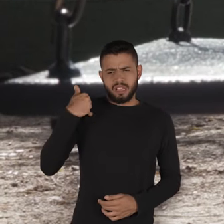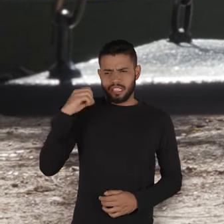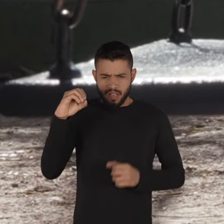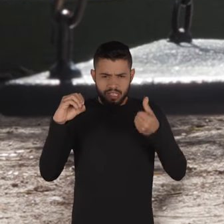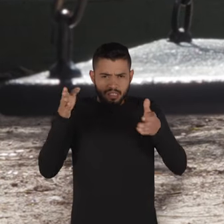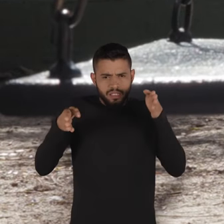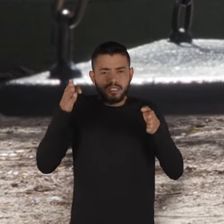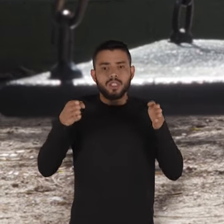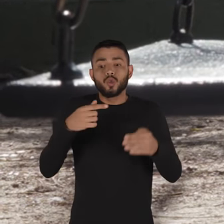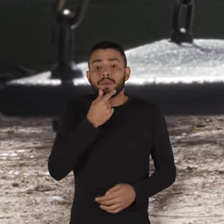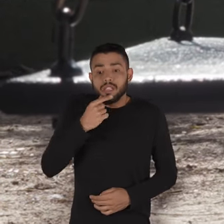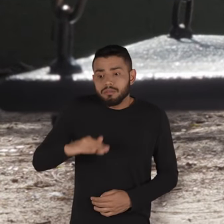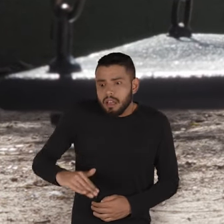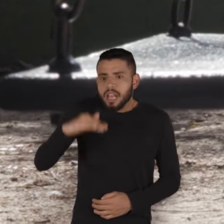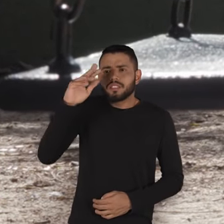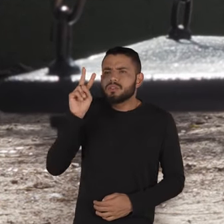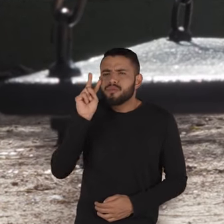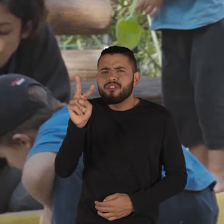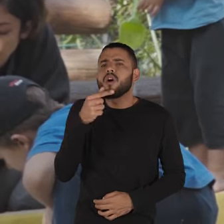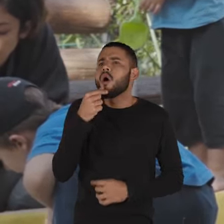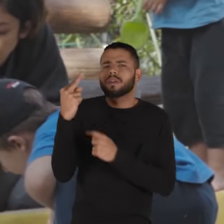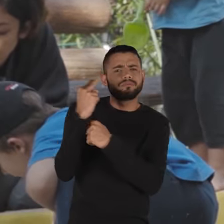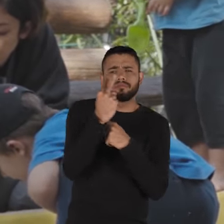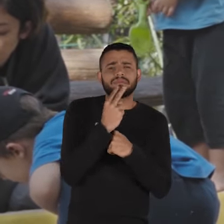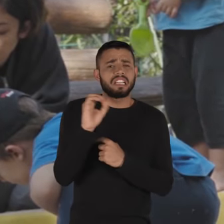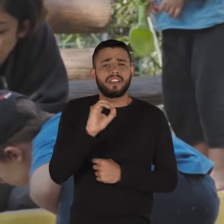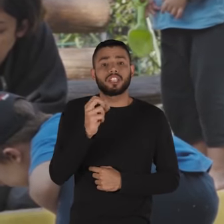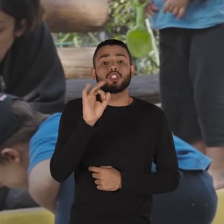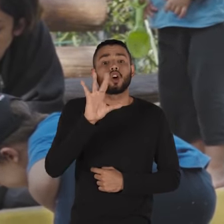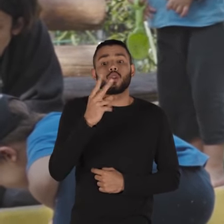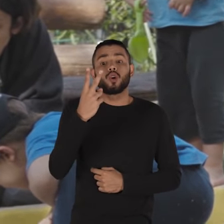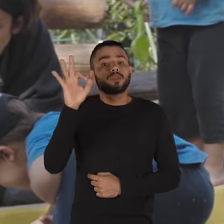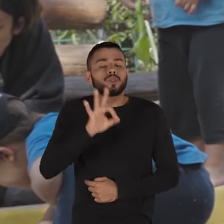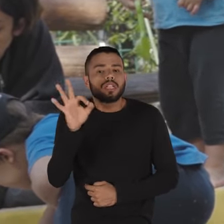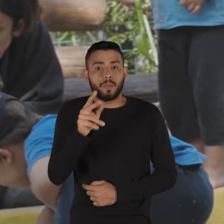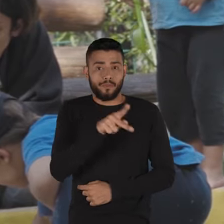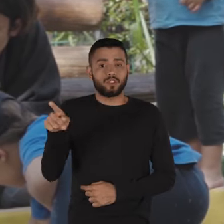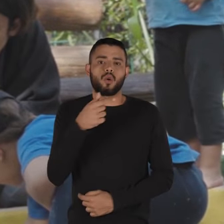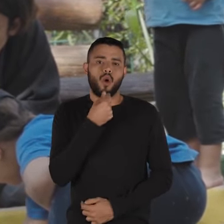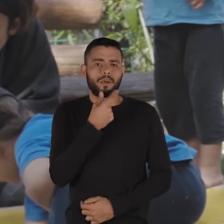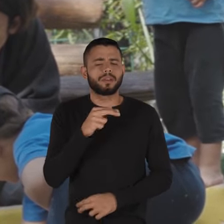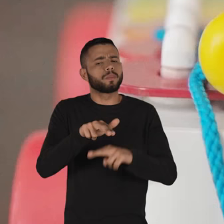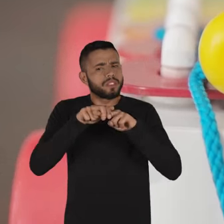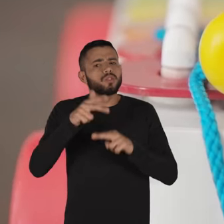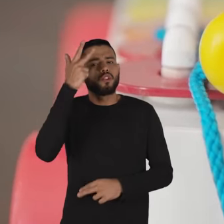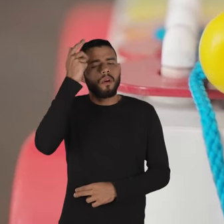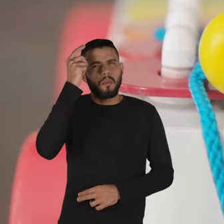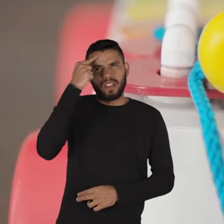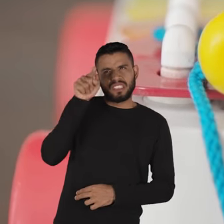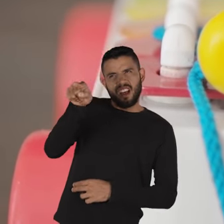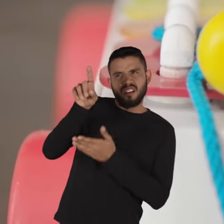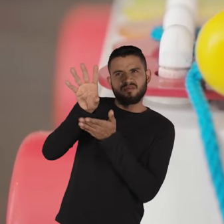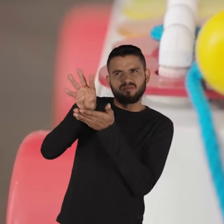crescem praticamente sem ver homens exercendo cuidado. Faz sorrir. Só 2% dos educadores nessa fase são homens. Assim, é natural acharem que